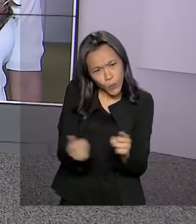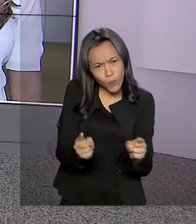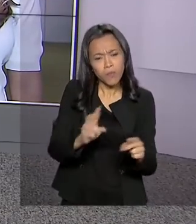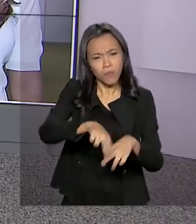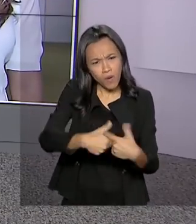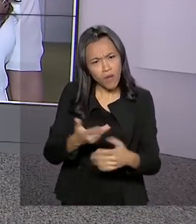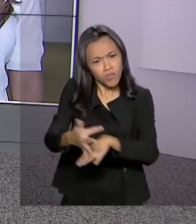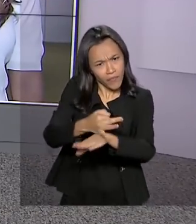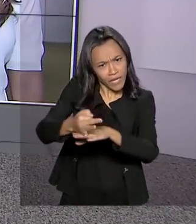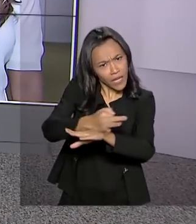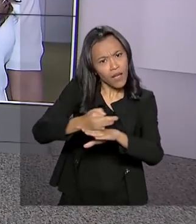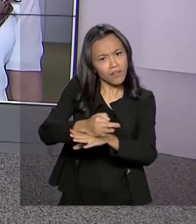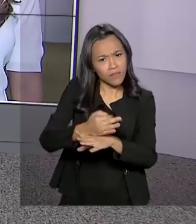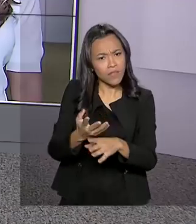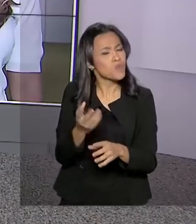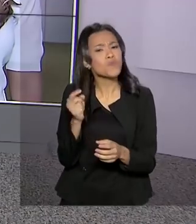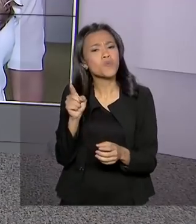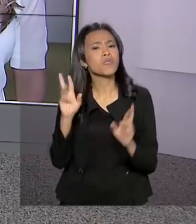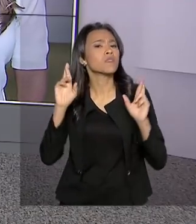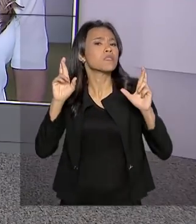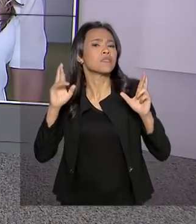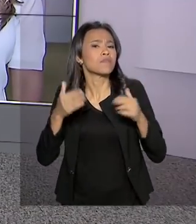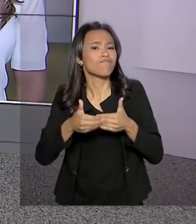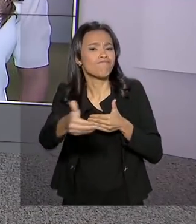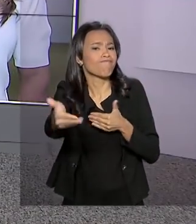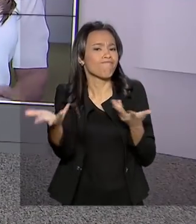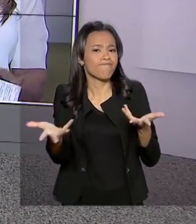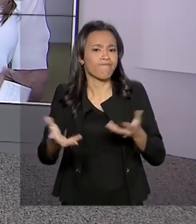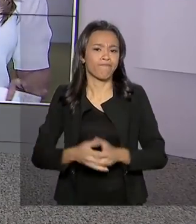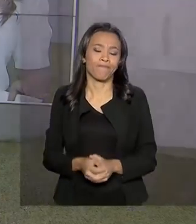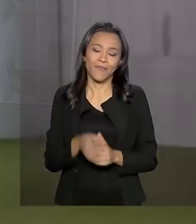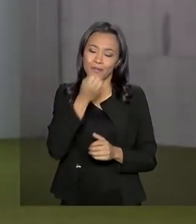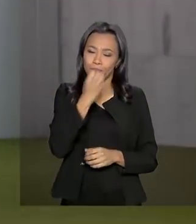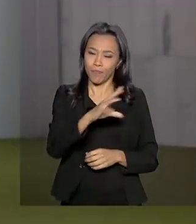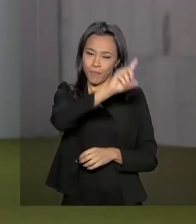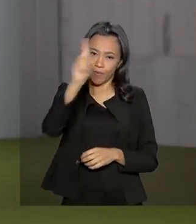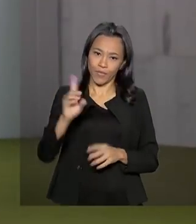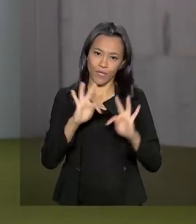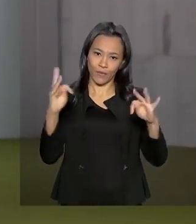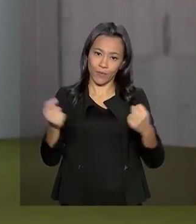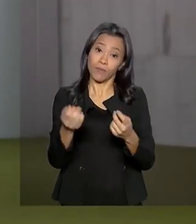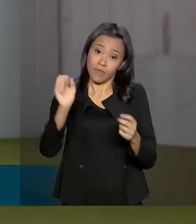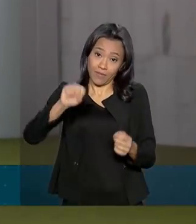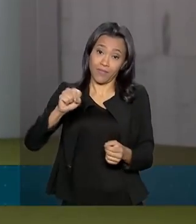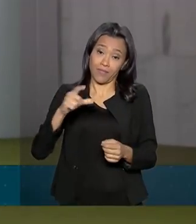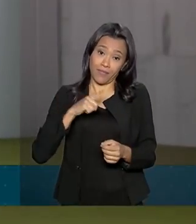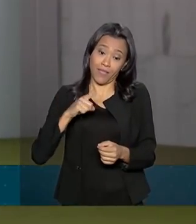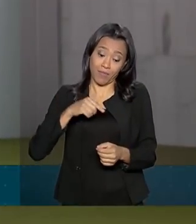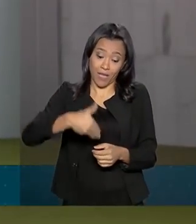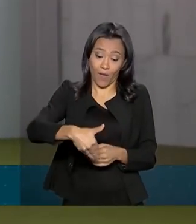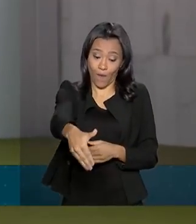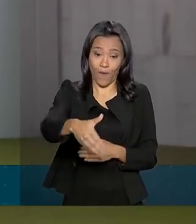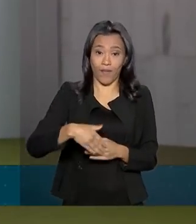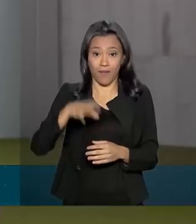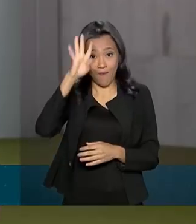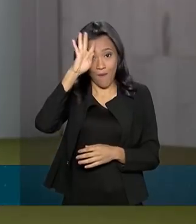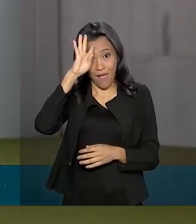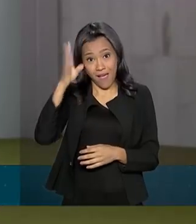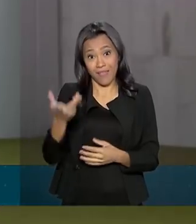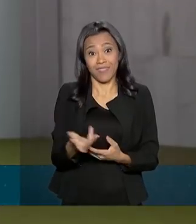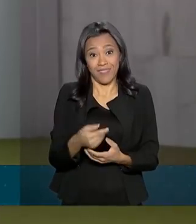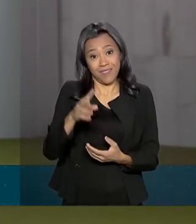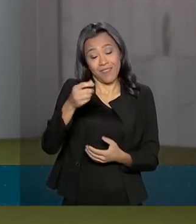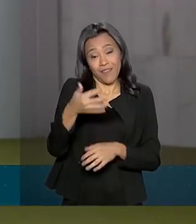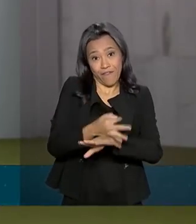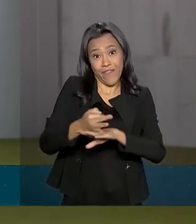do feriado, né? Qual é a expectativa? Oi, Carla, bom dia a você e a todos. Olha, a gente tem um feriado no meio da semana e isso acaba quebrando